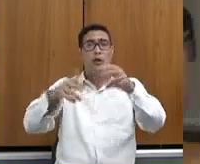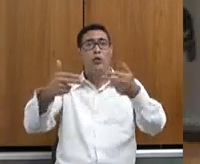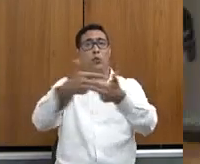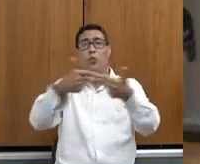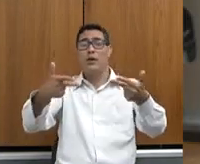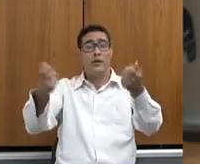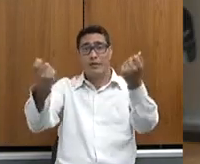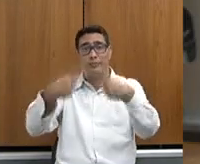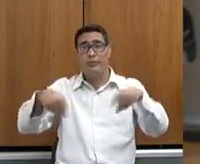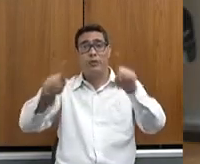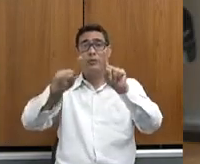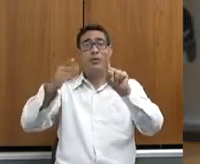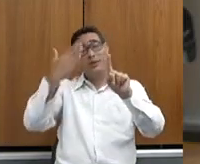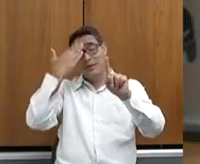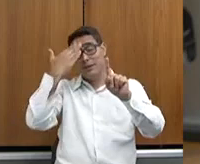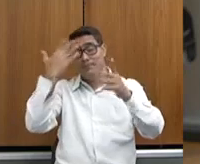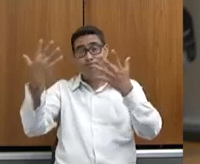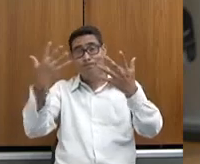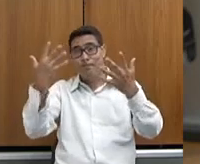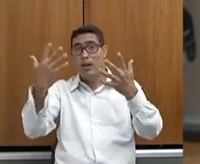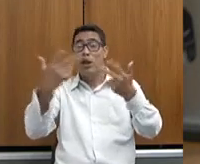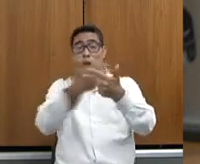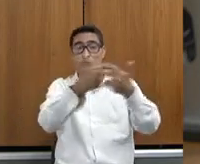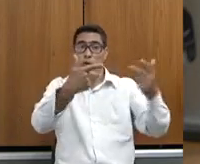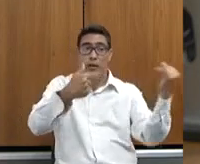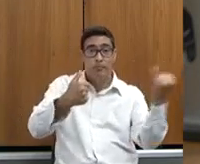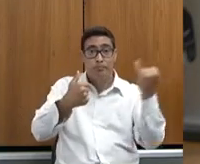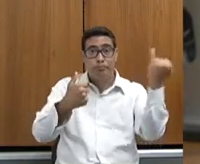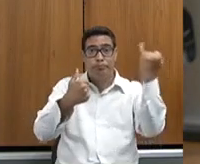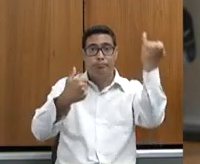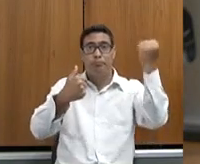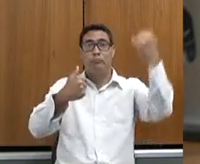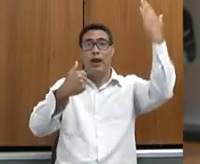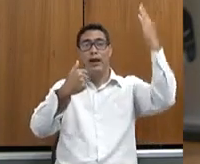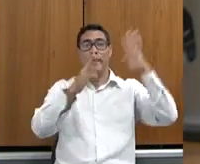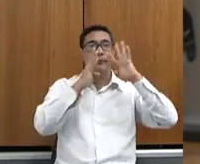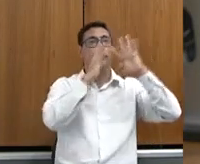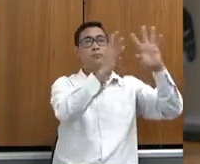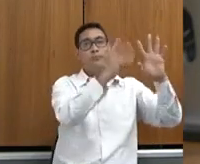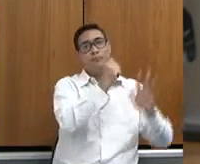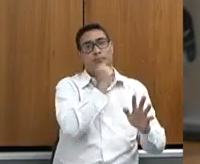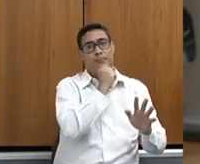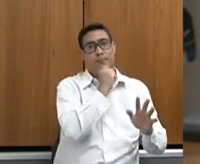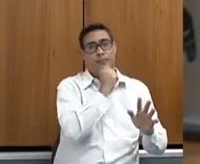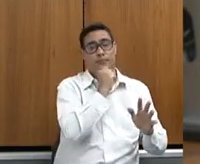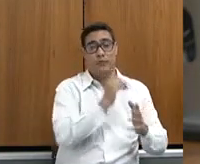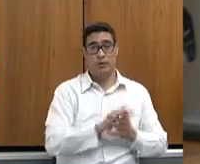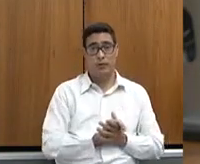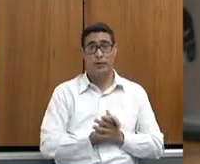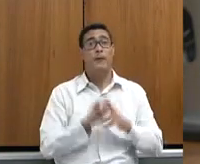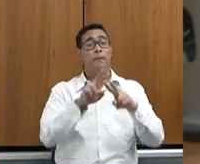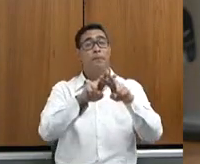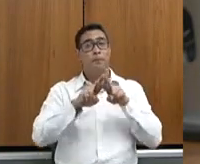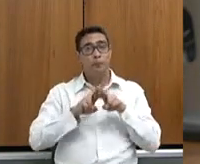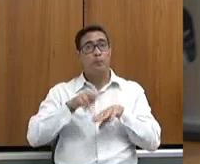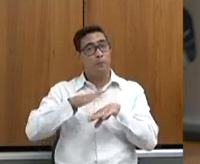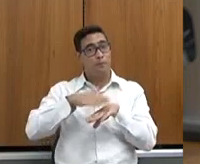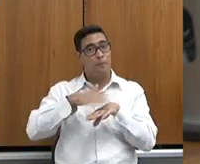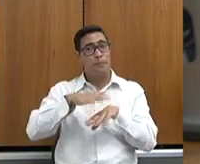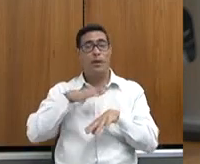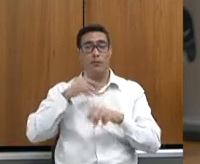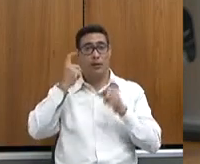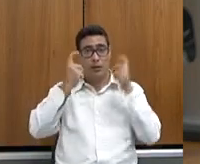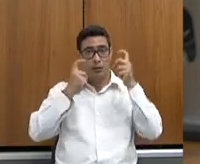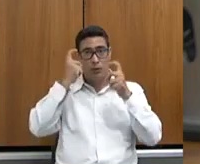coisas grandes, às vezes, deixam de ter a atenção que merece. Então, às vezes, o Otávio pudesse falar. Otávio, então, a preocupação lá da